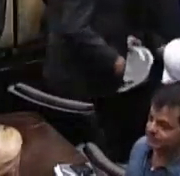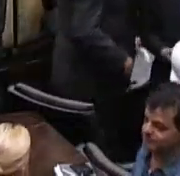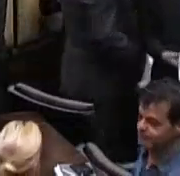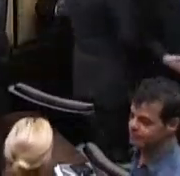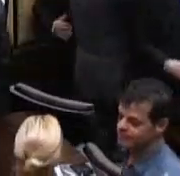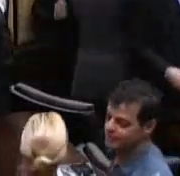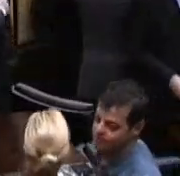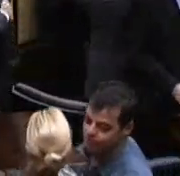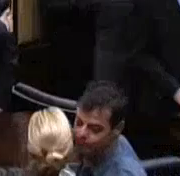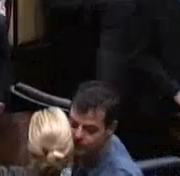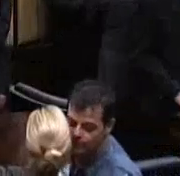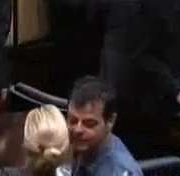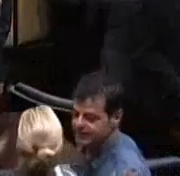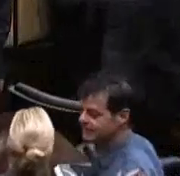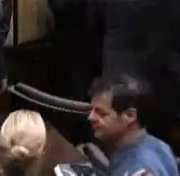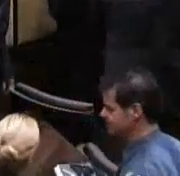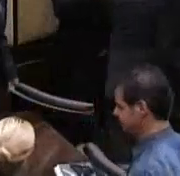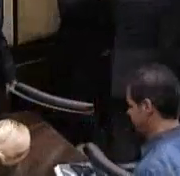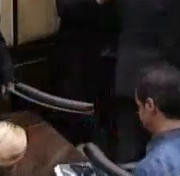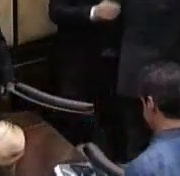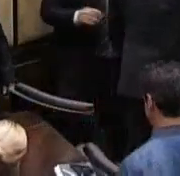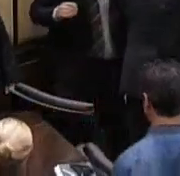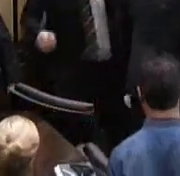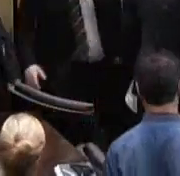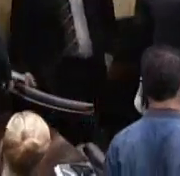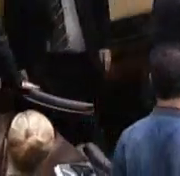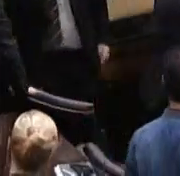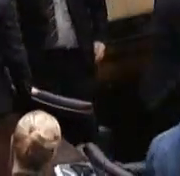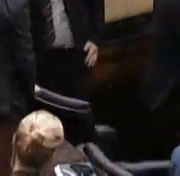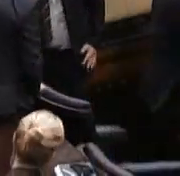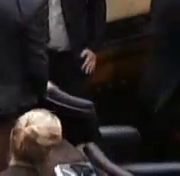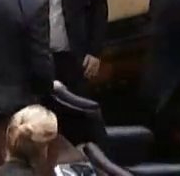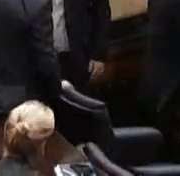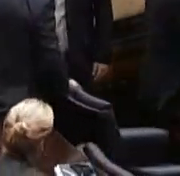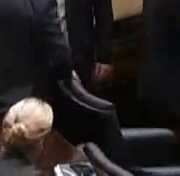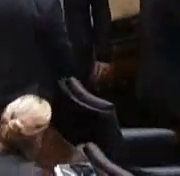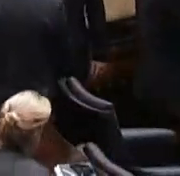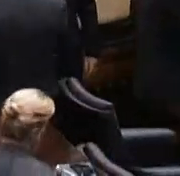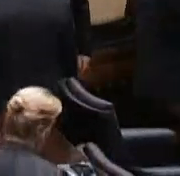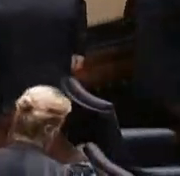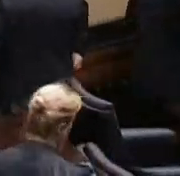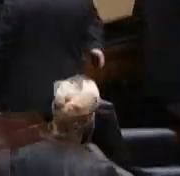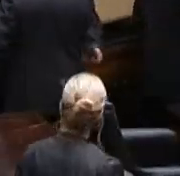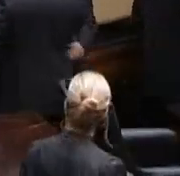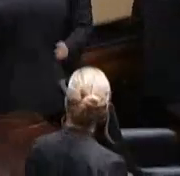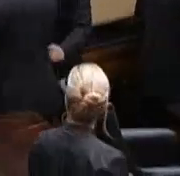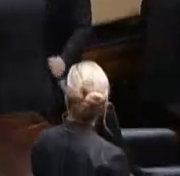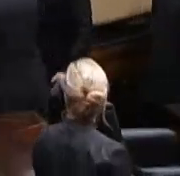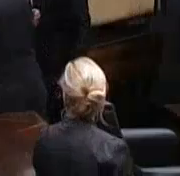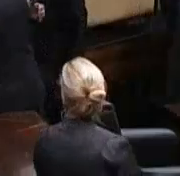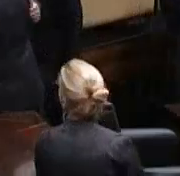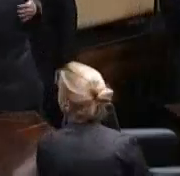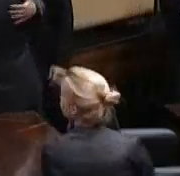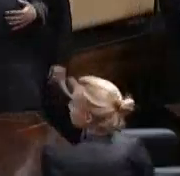Na sequência, período das comunicações. Os deputados ocupam a tribuna por períodos de cinco minutos